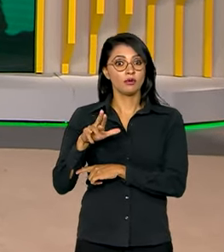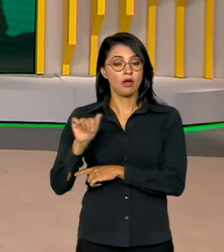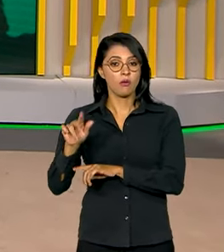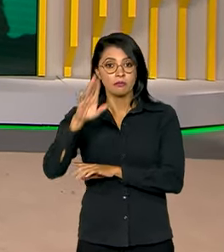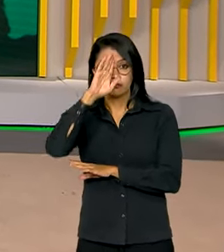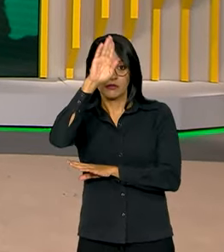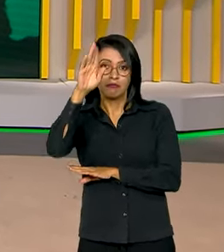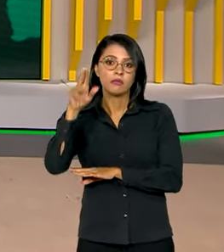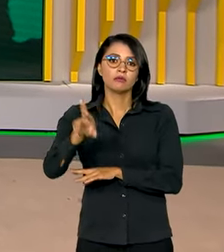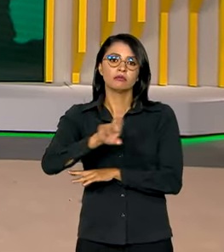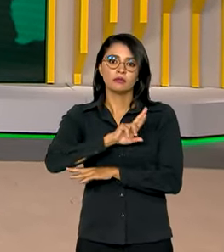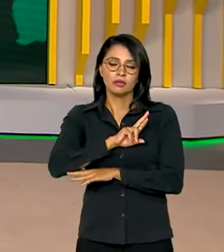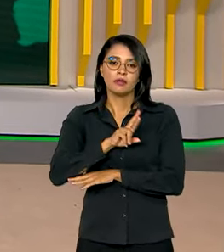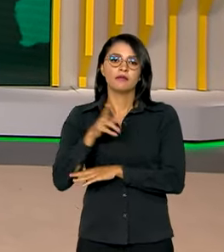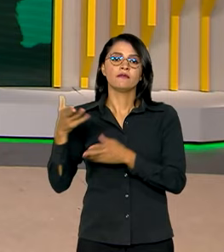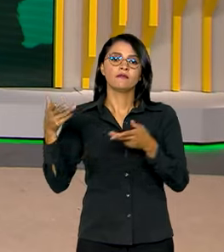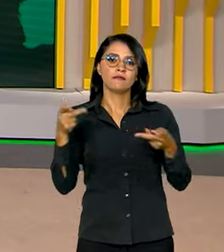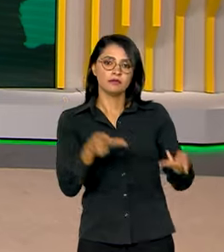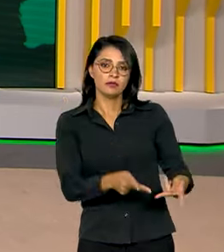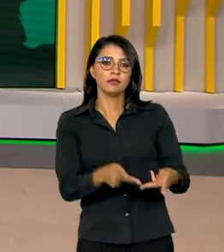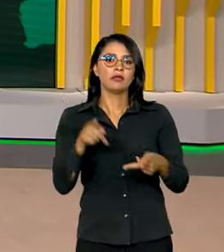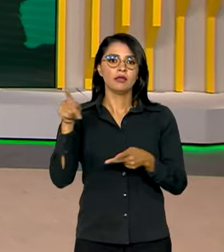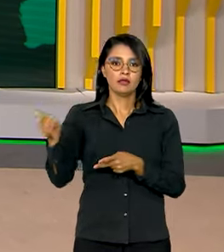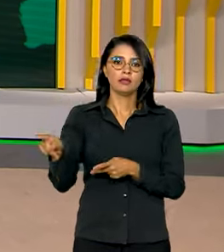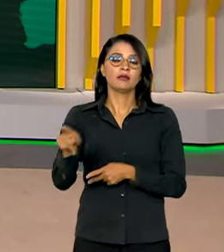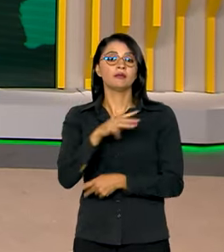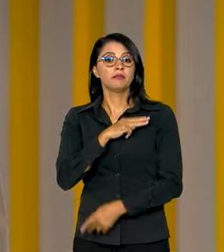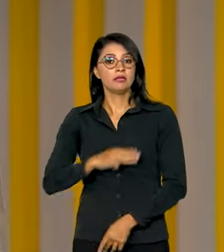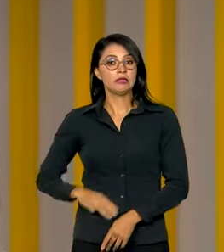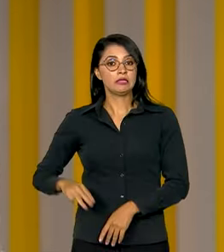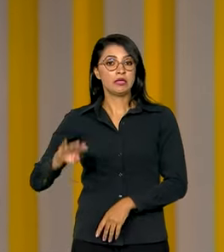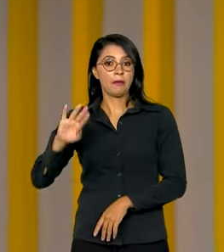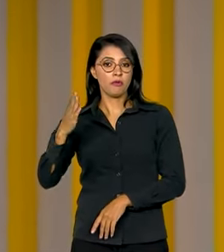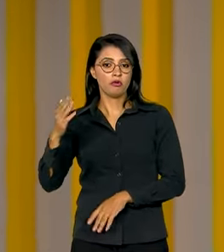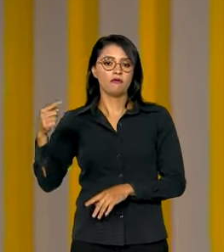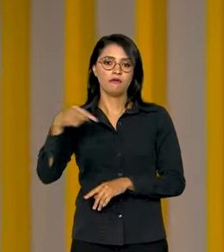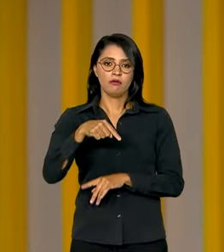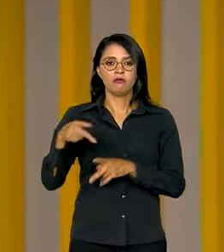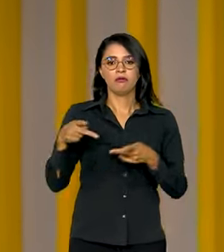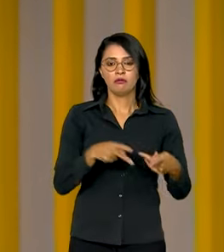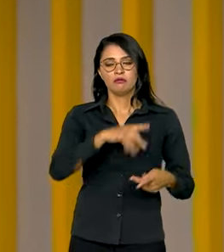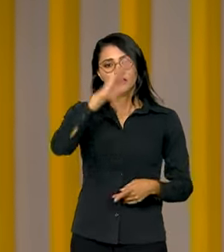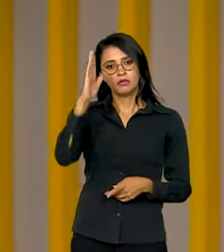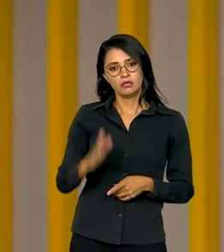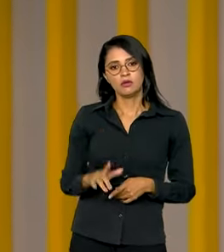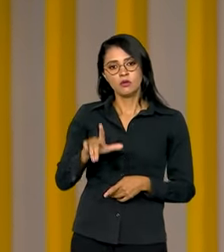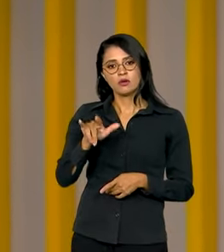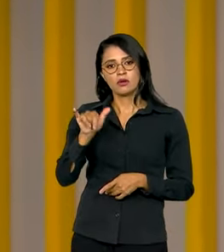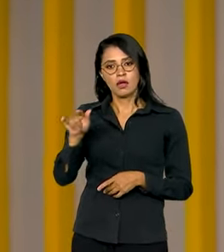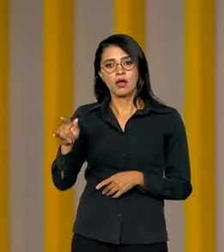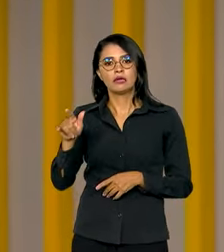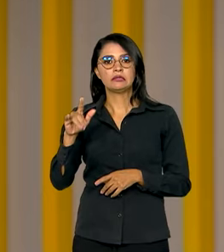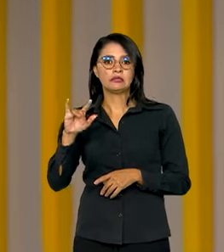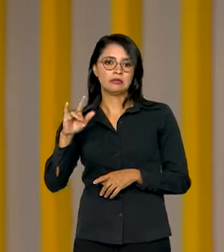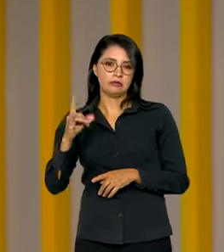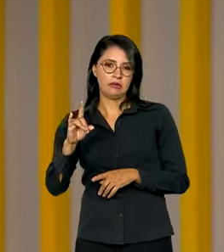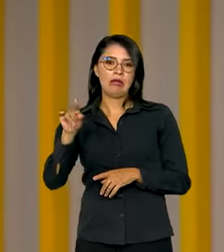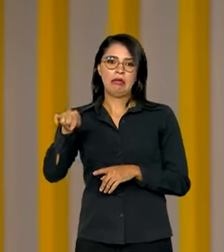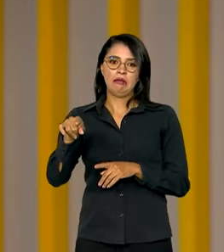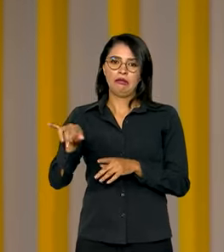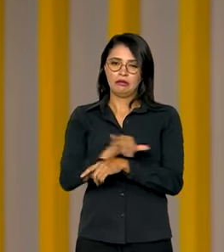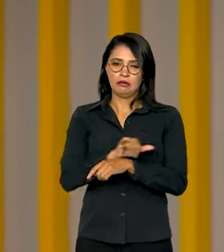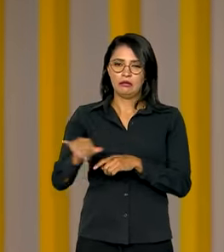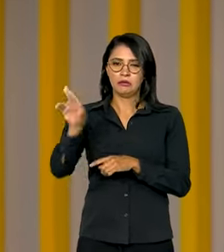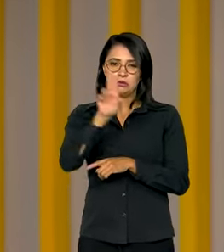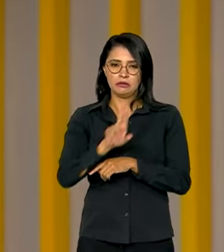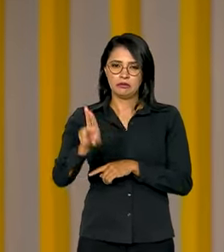da visita da chanceler da Bolívia ao Brasil. O gás boliviano é estratégico e utilizado em grande escala